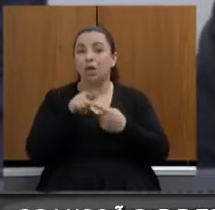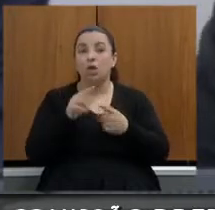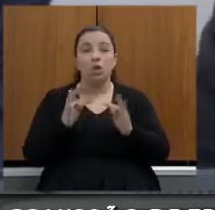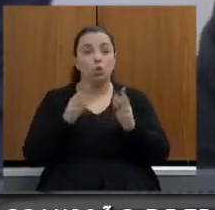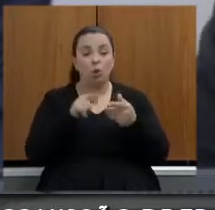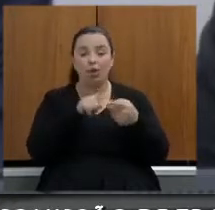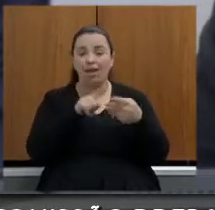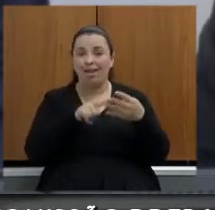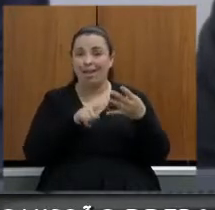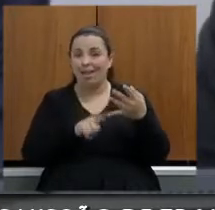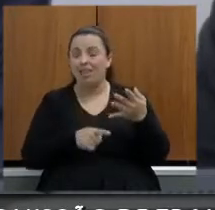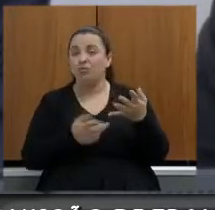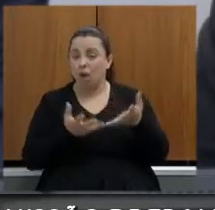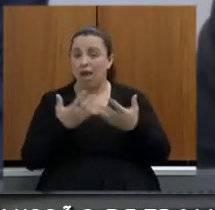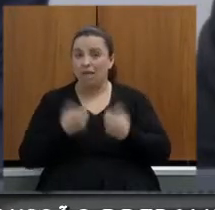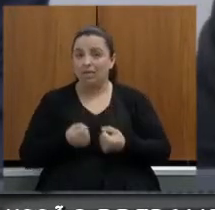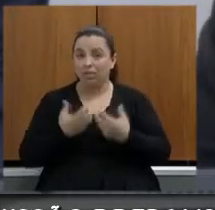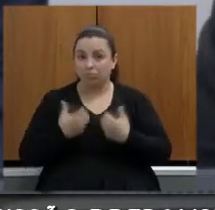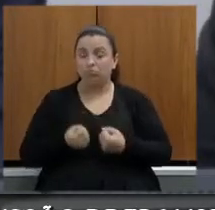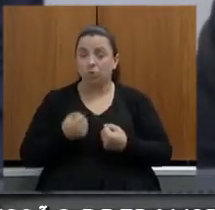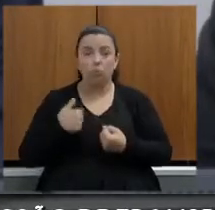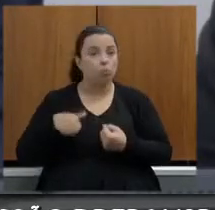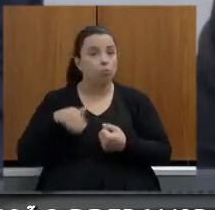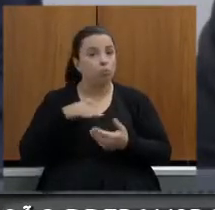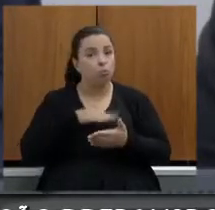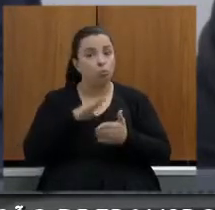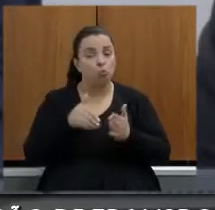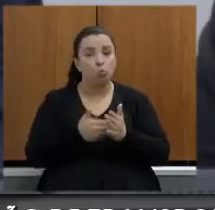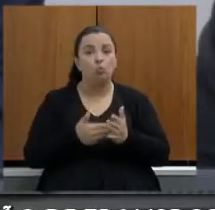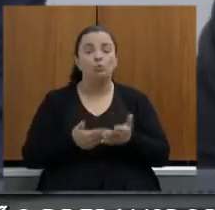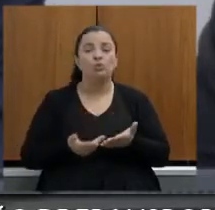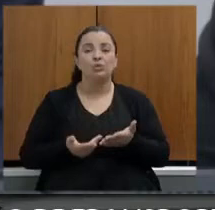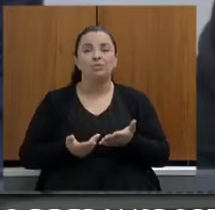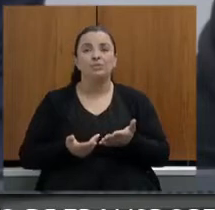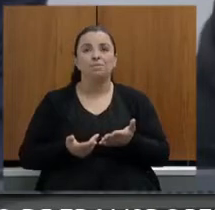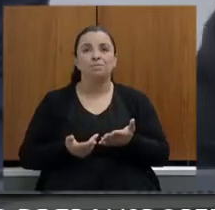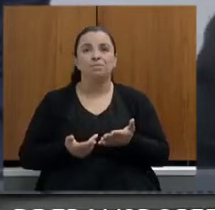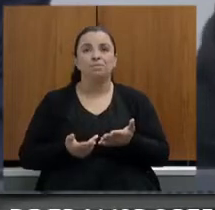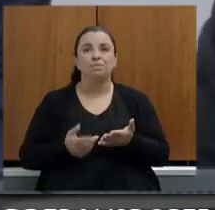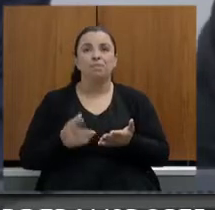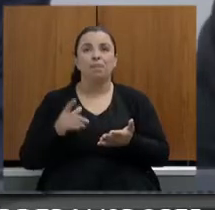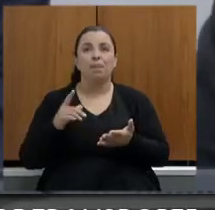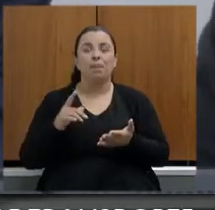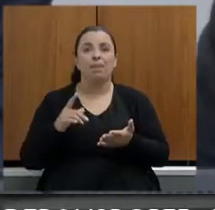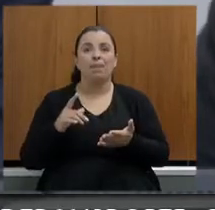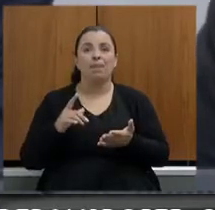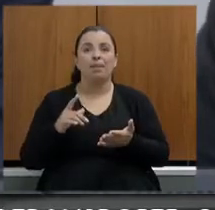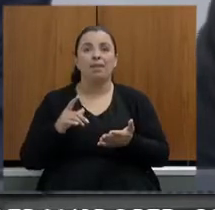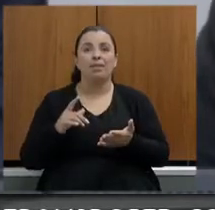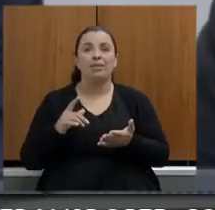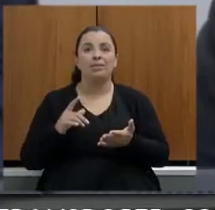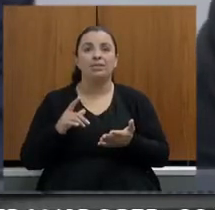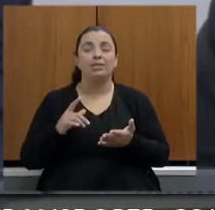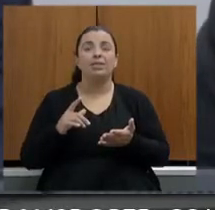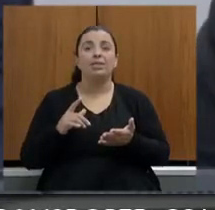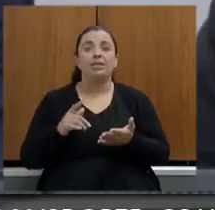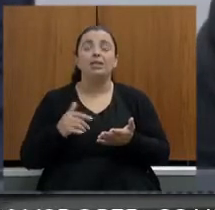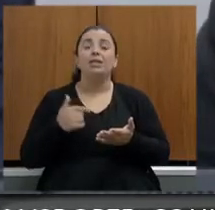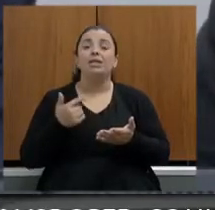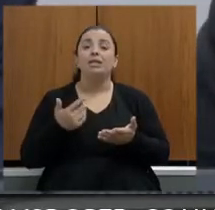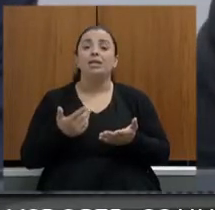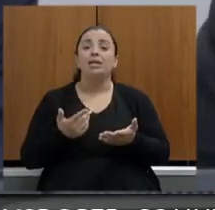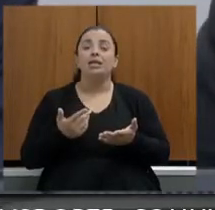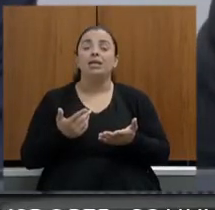esse é um trâmite interno aqui da casa mas as outras três foram integralmente acatadas e